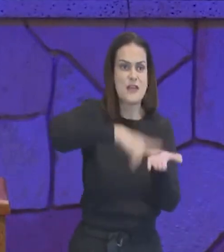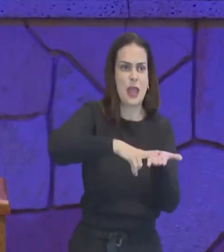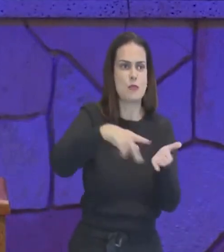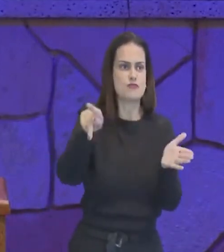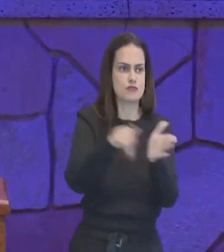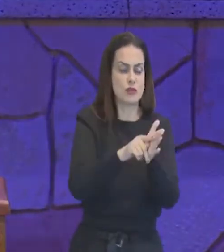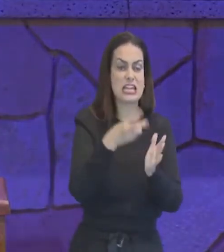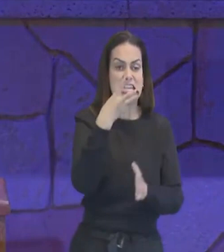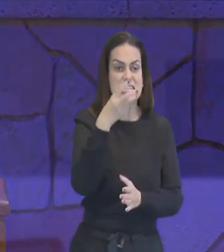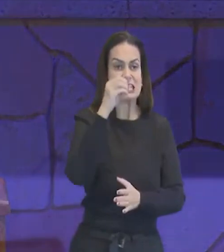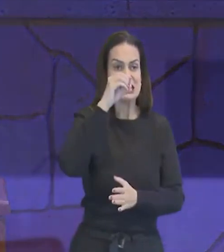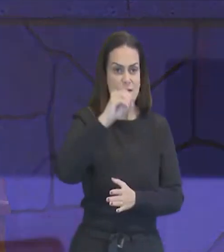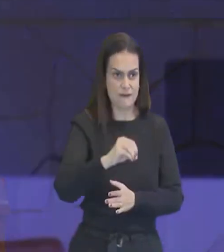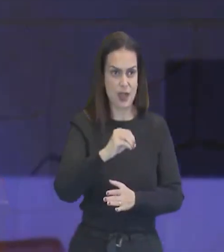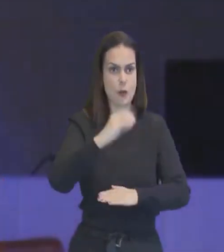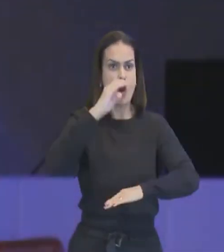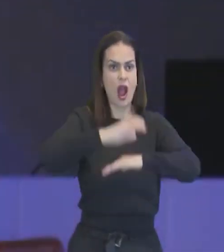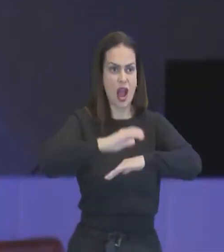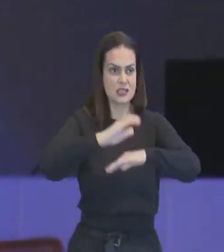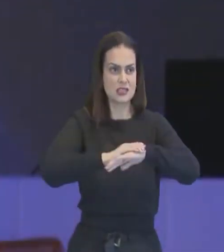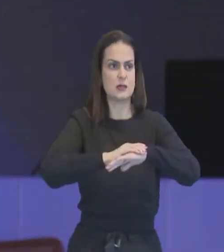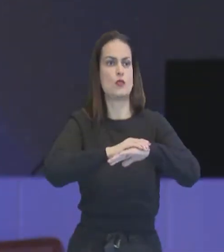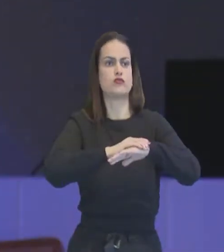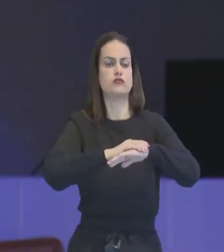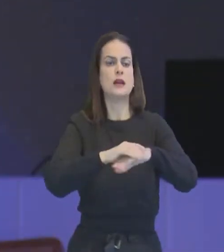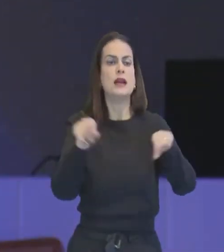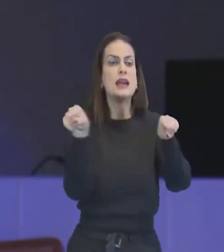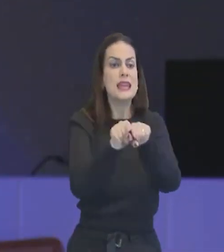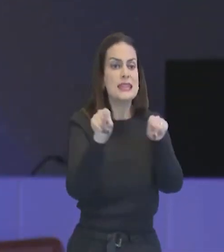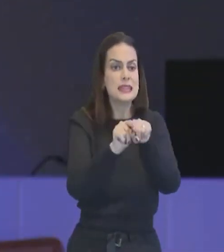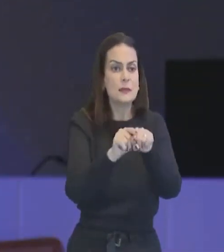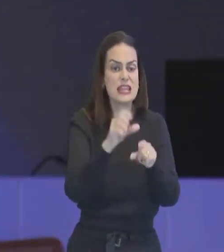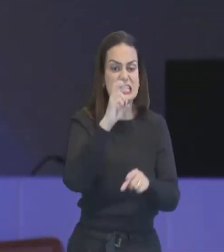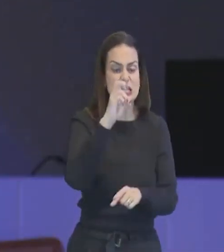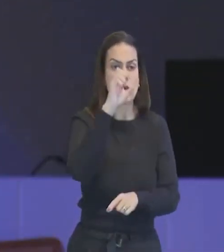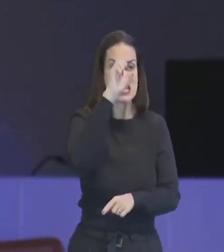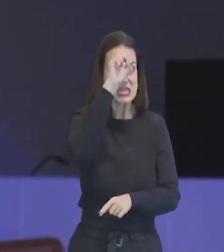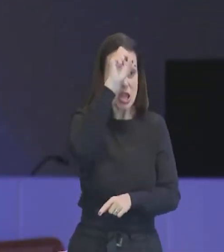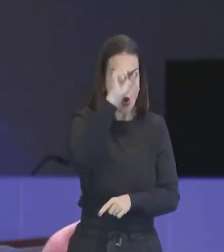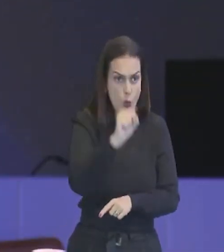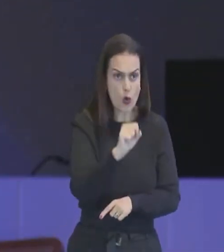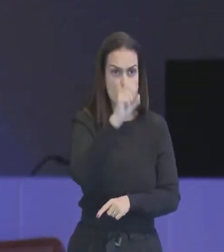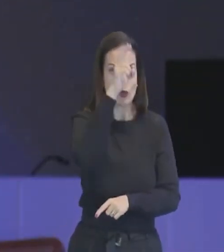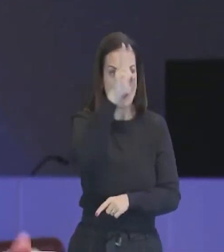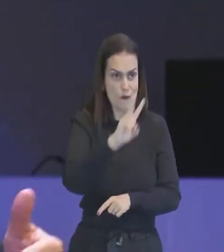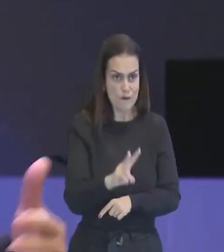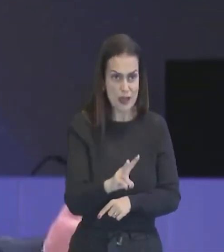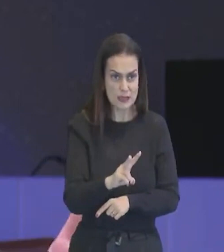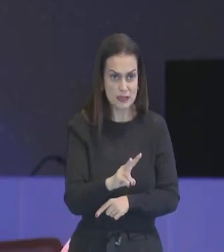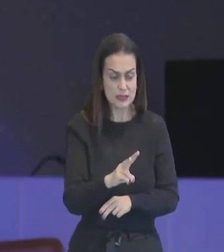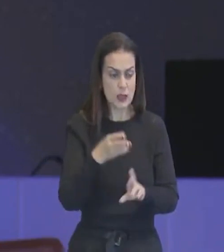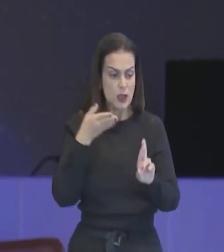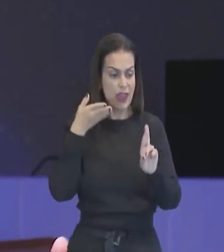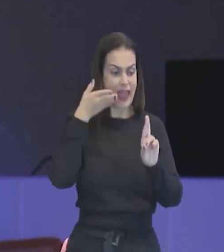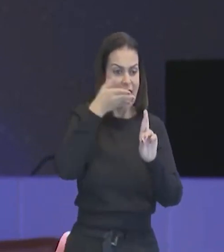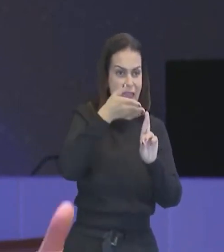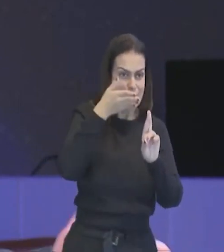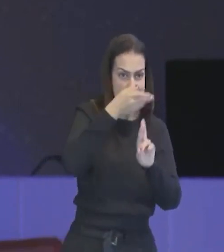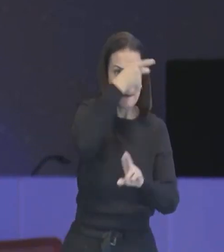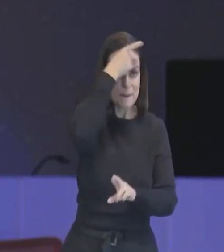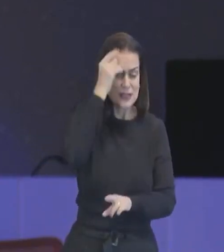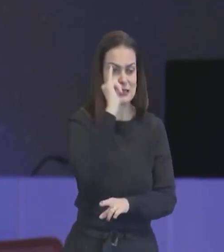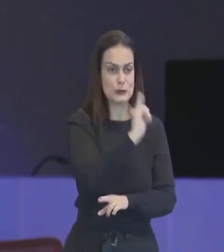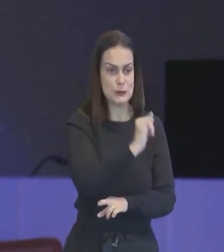30 vezes na forma nominal, e 58 vezes, referindo-se aos seus agentes ou a própria instrução e